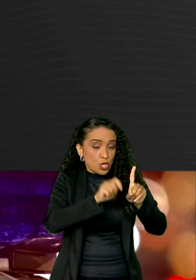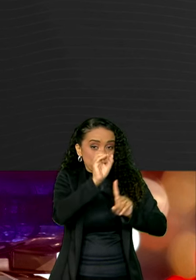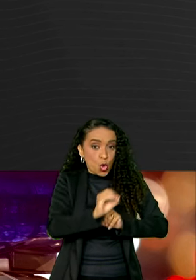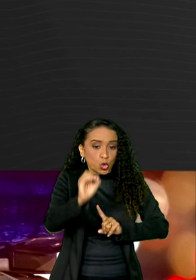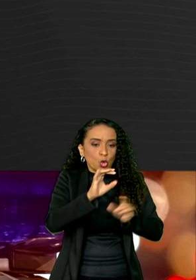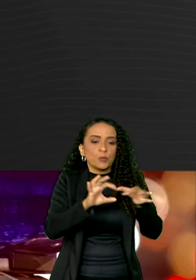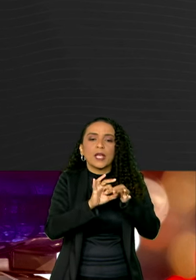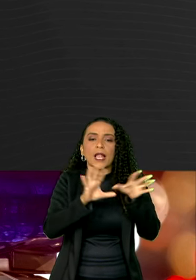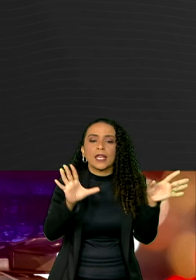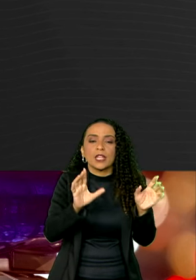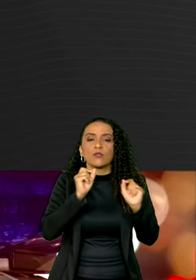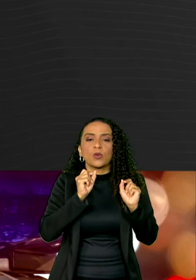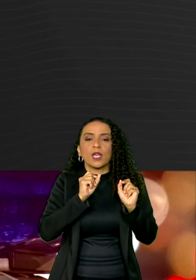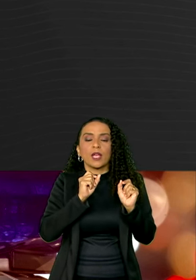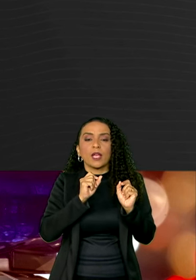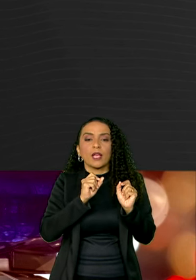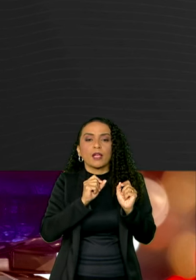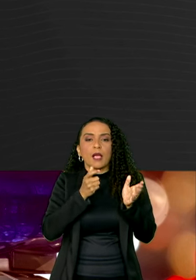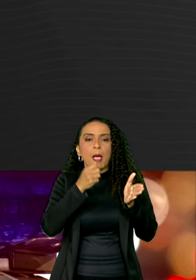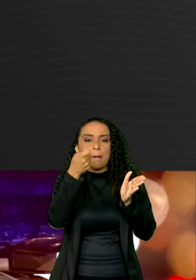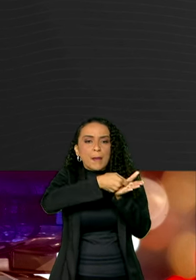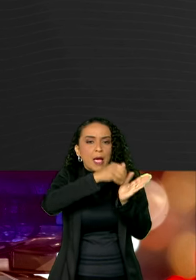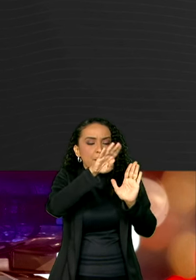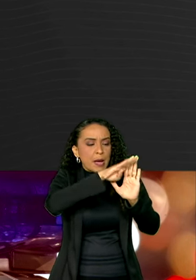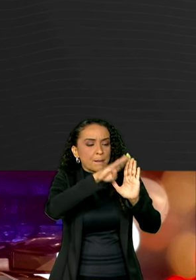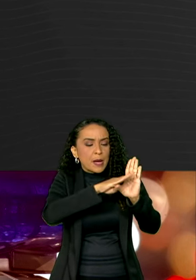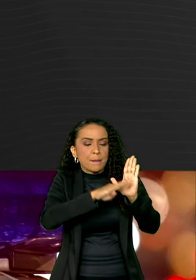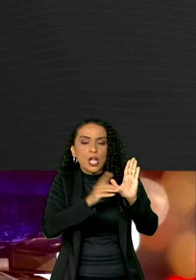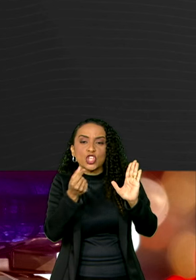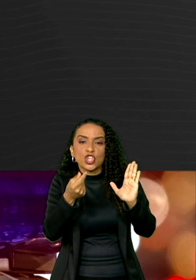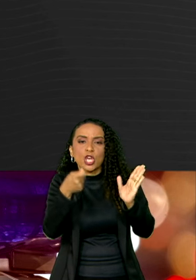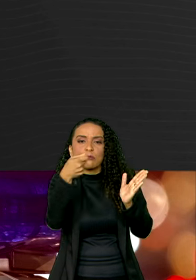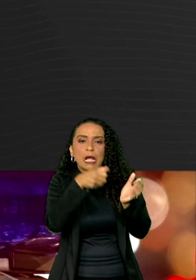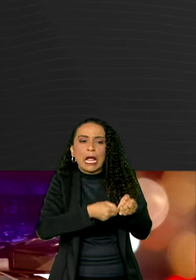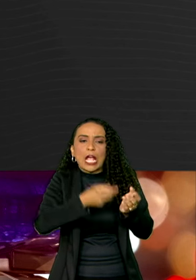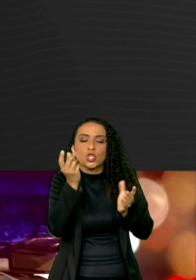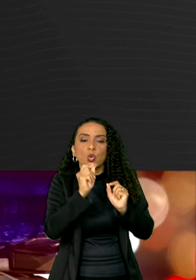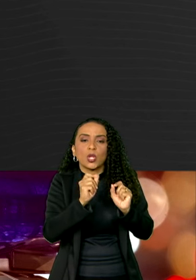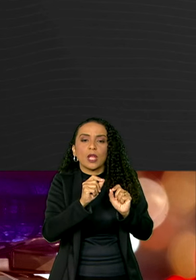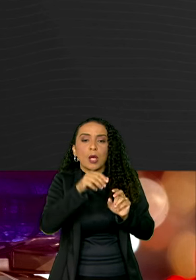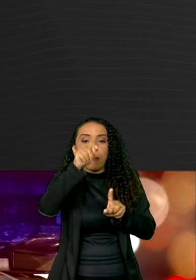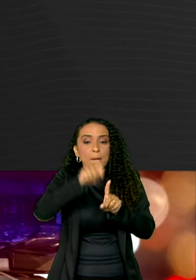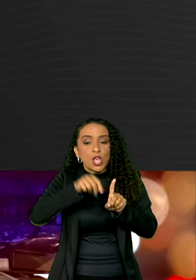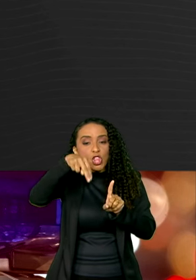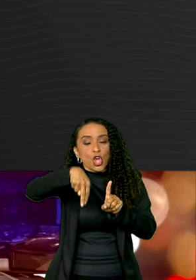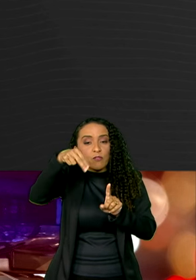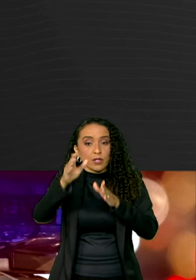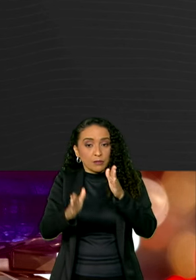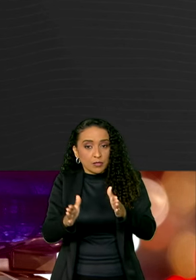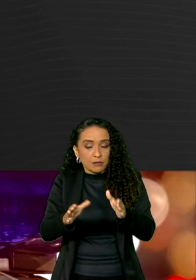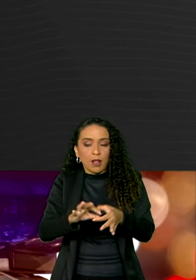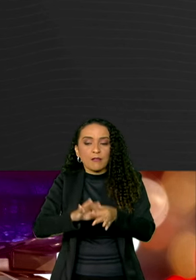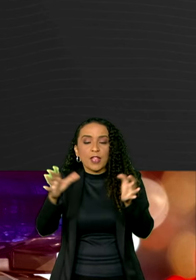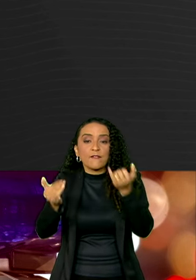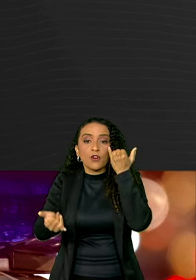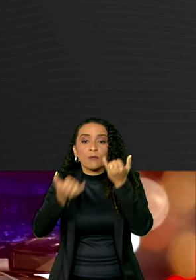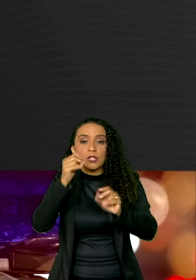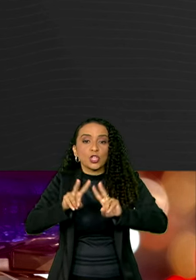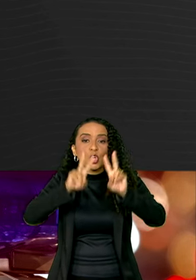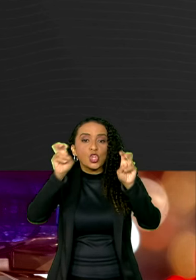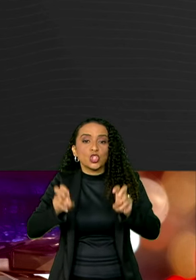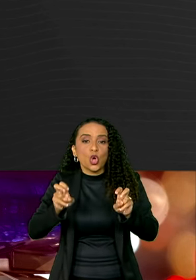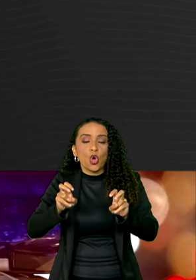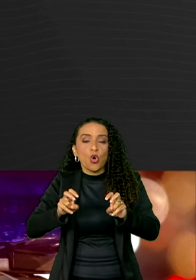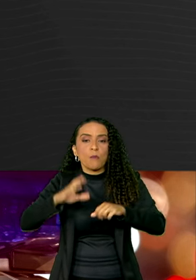estarão disponíveis as prestações de contas dos recursos. Em novembro, serão liberados os dados sobre